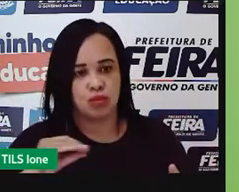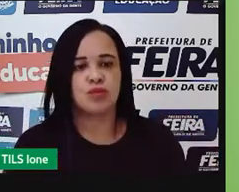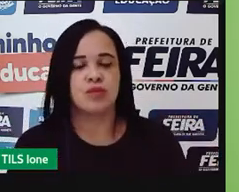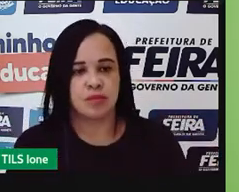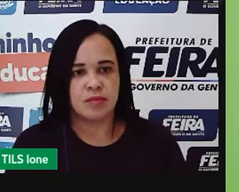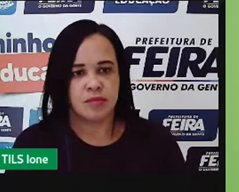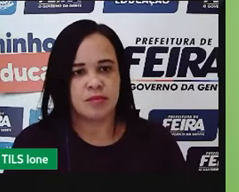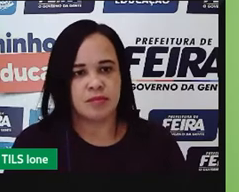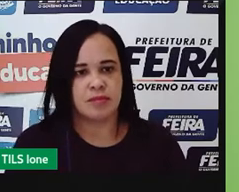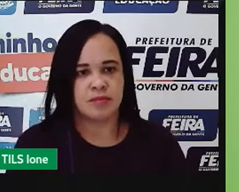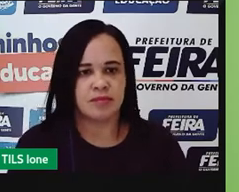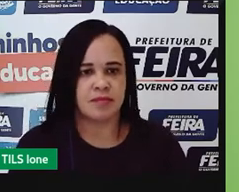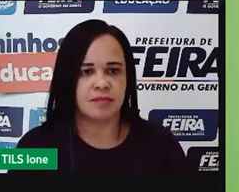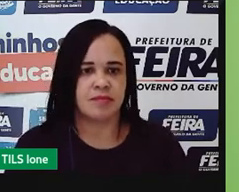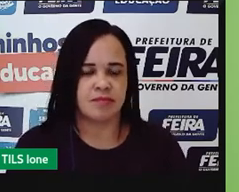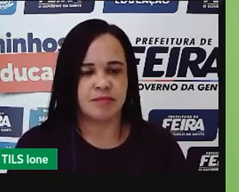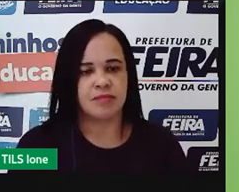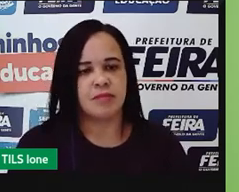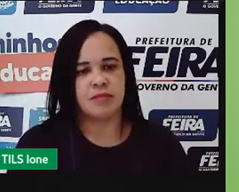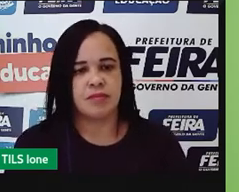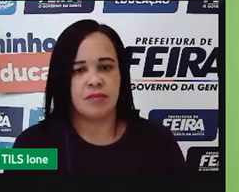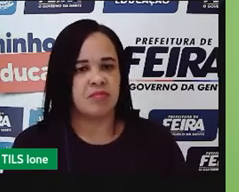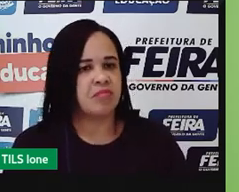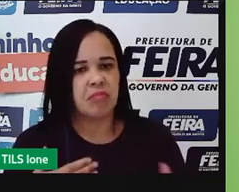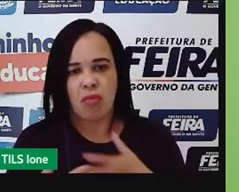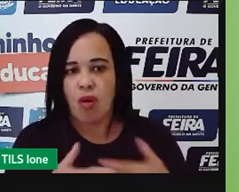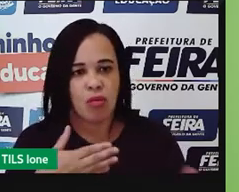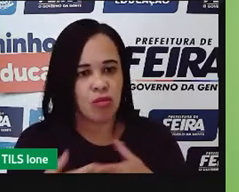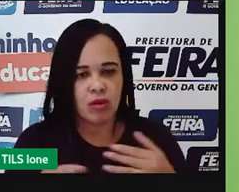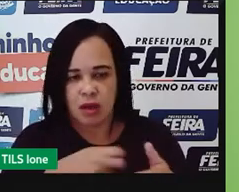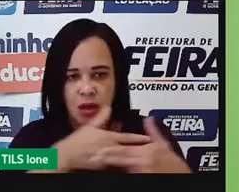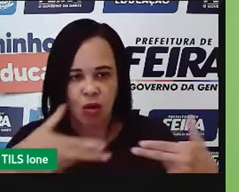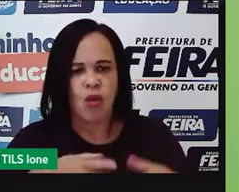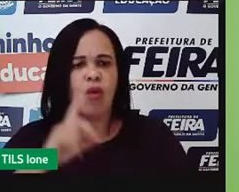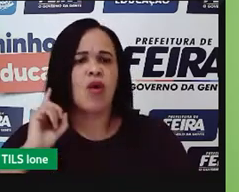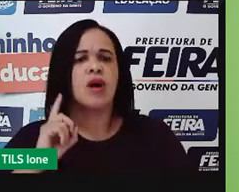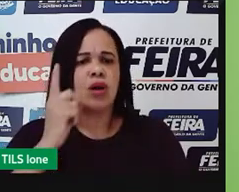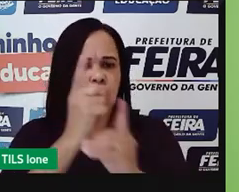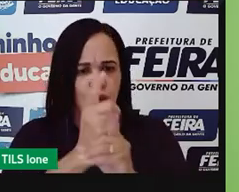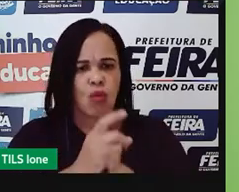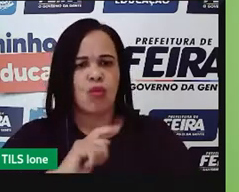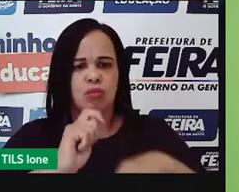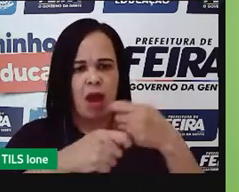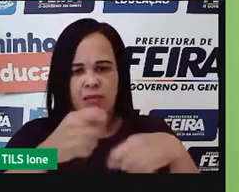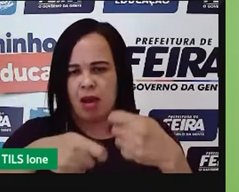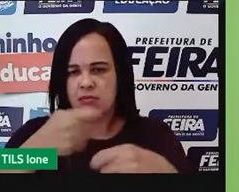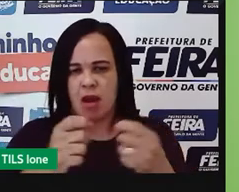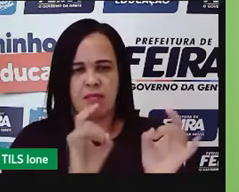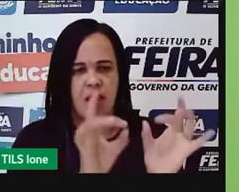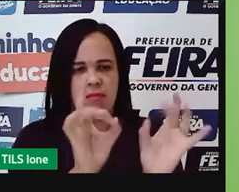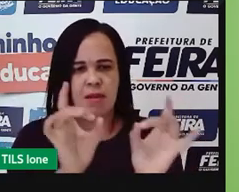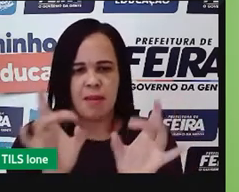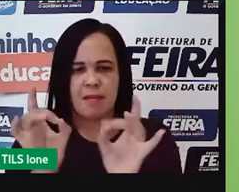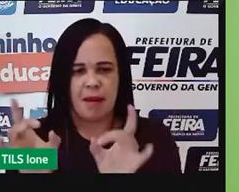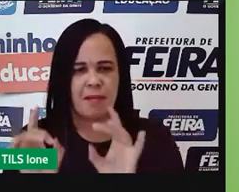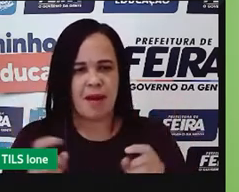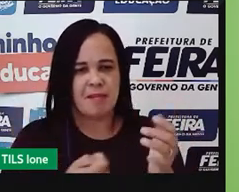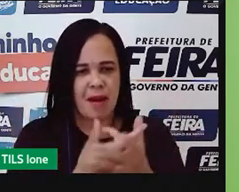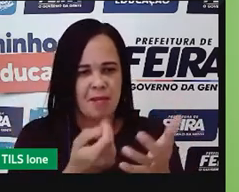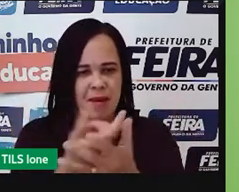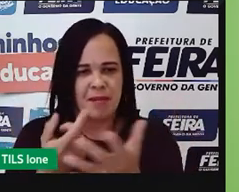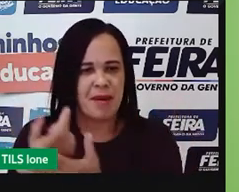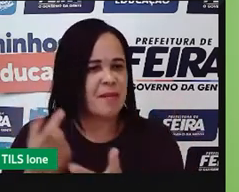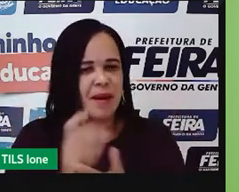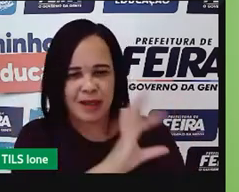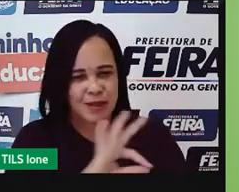coisa de coisas, bora dizer assim, do útil ao útil, você encontra aí no comércio, né, vendendo. Além das feiras que a gente tem também, né, que vende